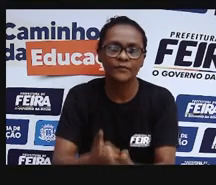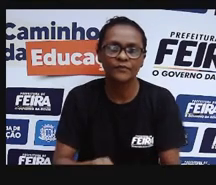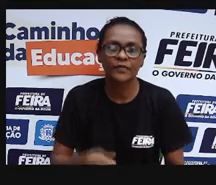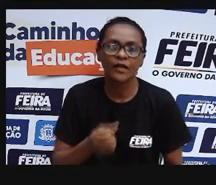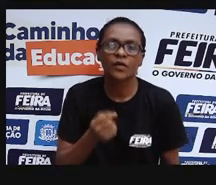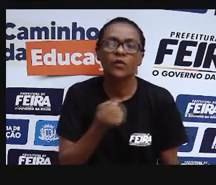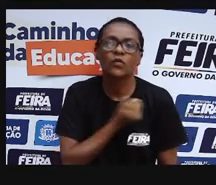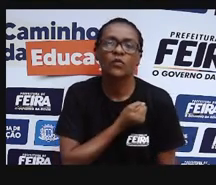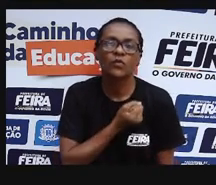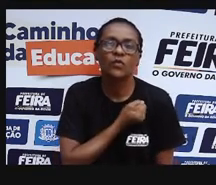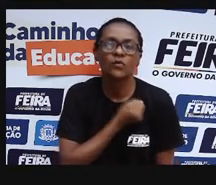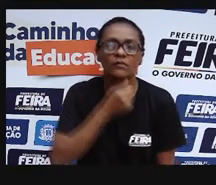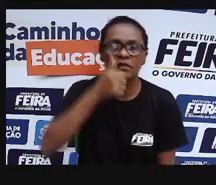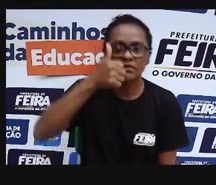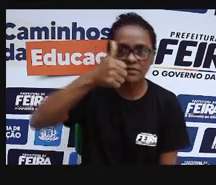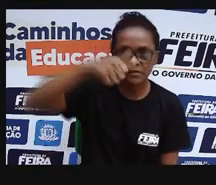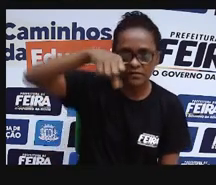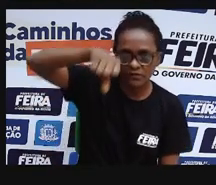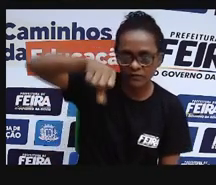da nossa Constituição.